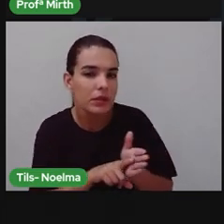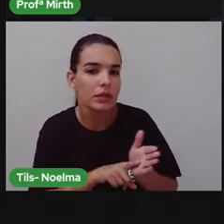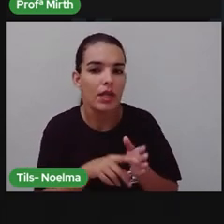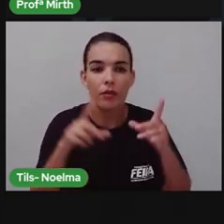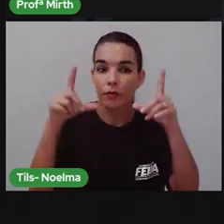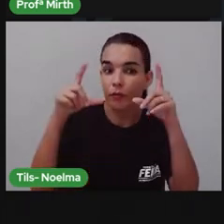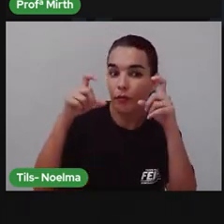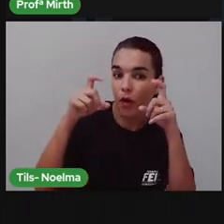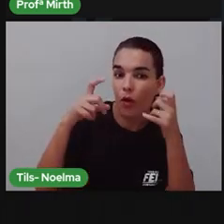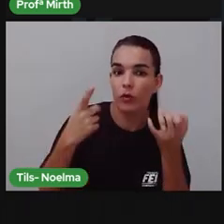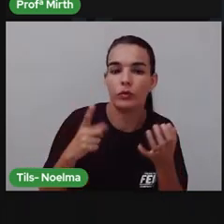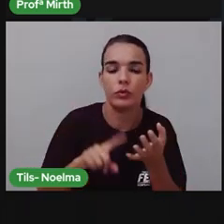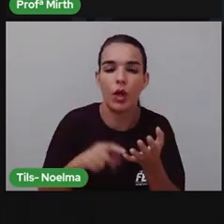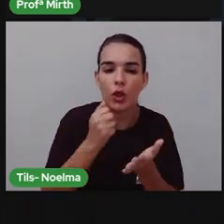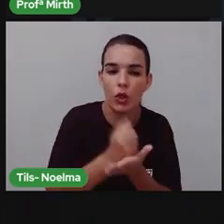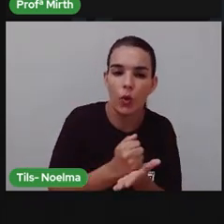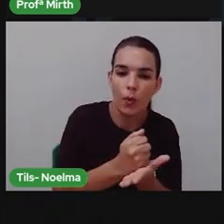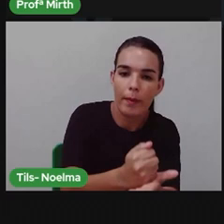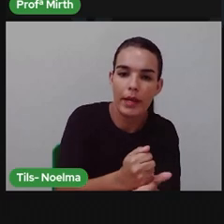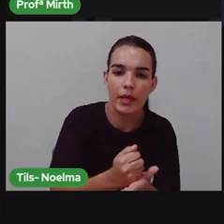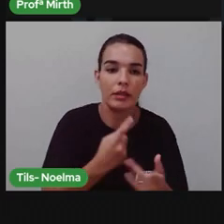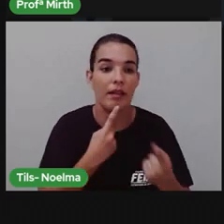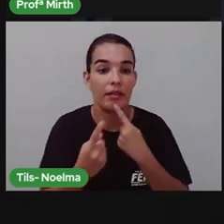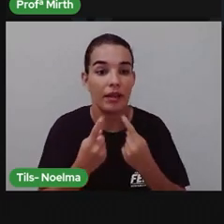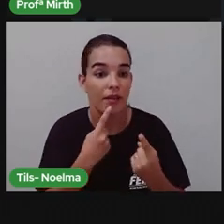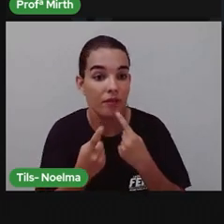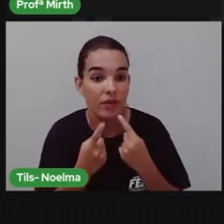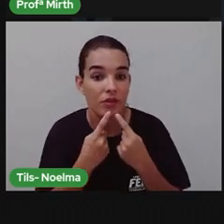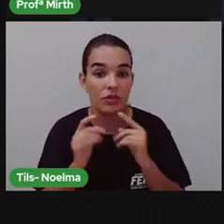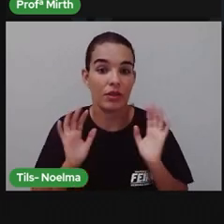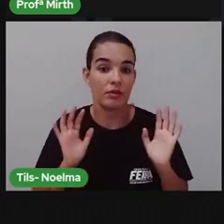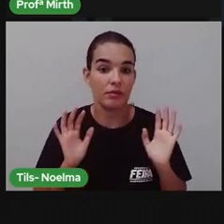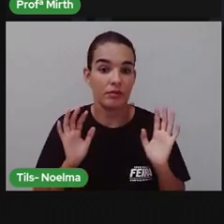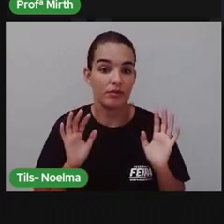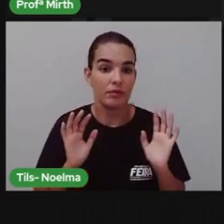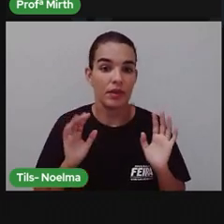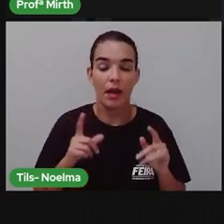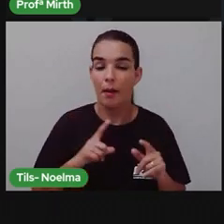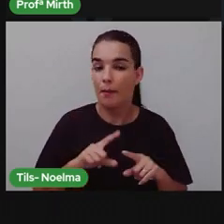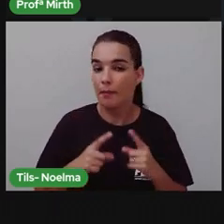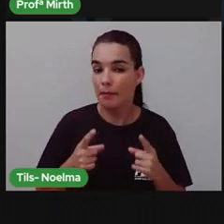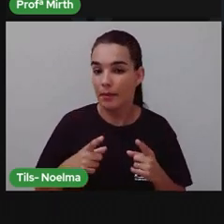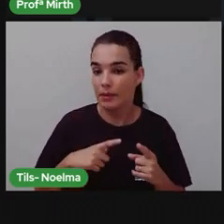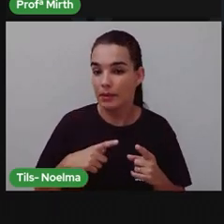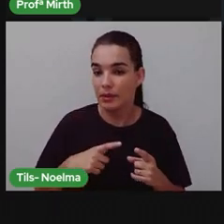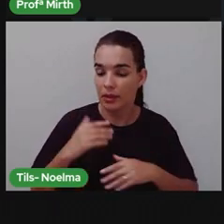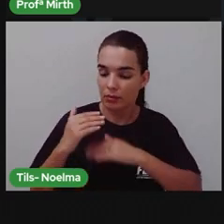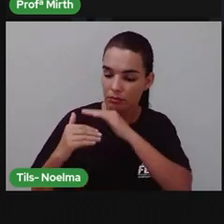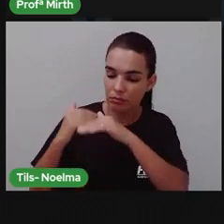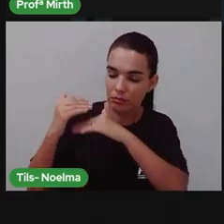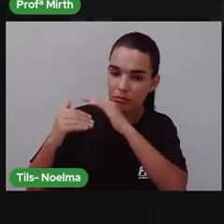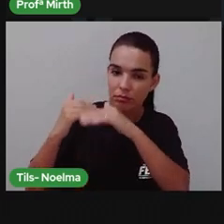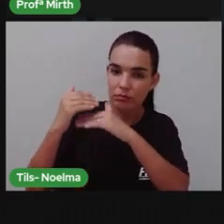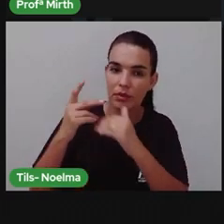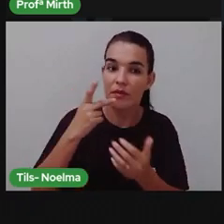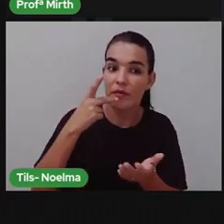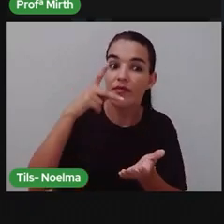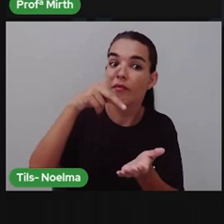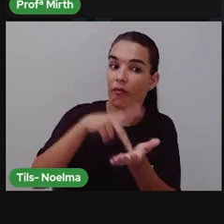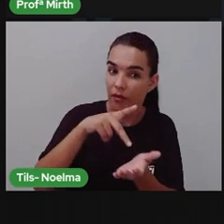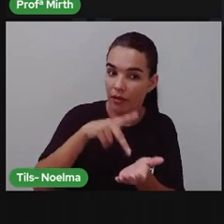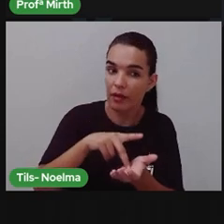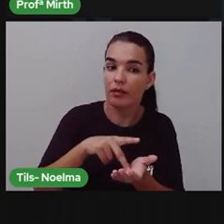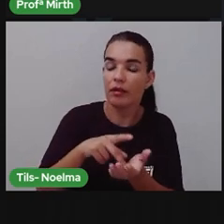Pode juntar fotos, documentos e até fazer entrevistas para juntar o maior número de informações verdadeiras sobre o